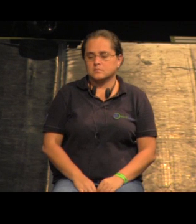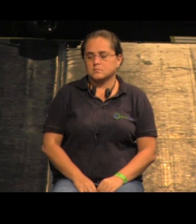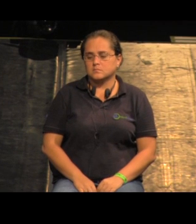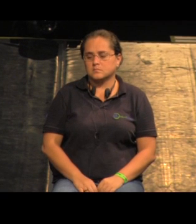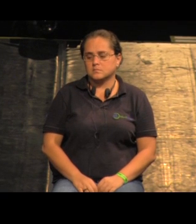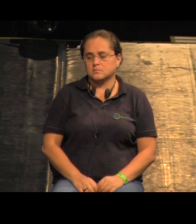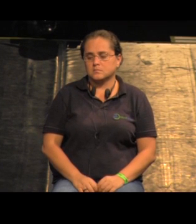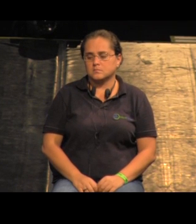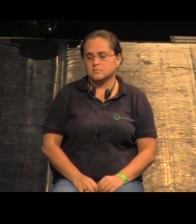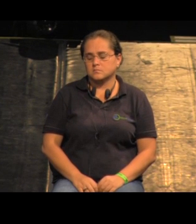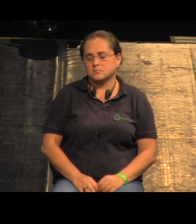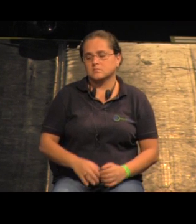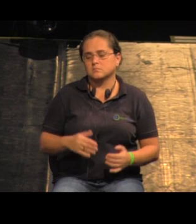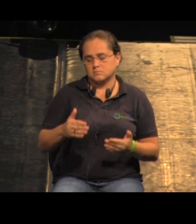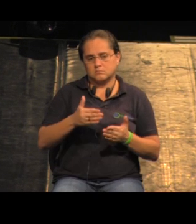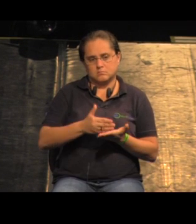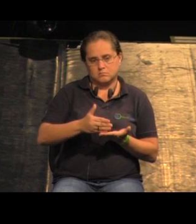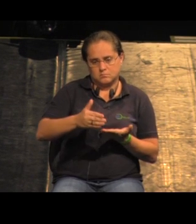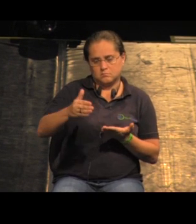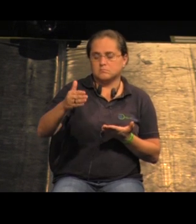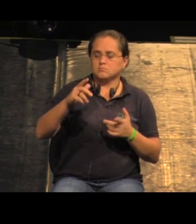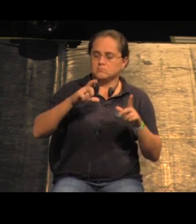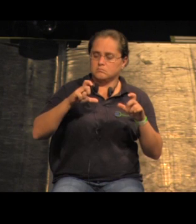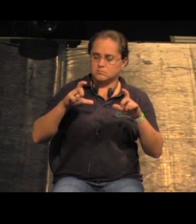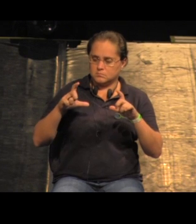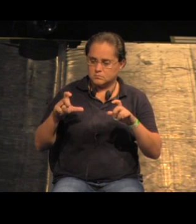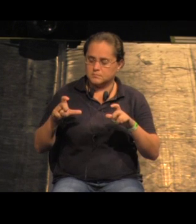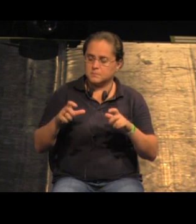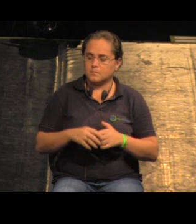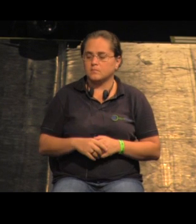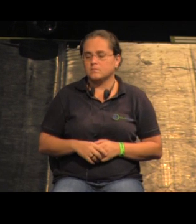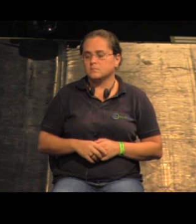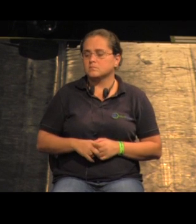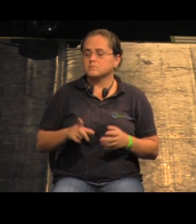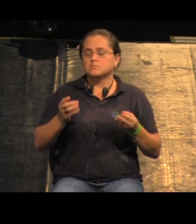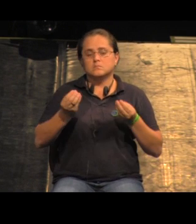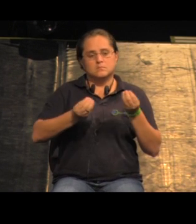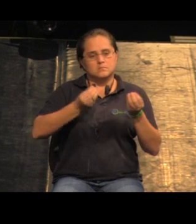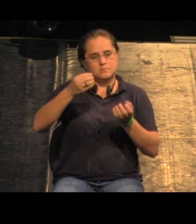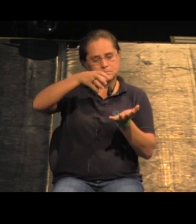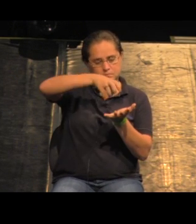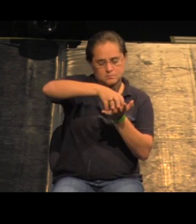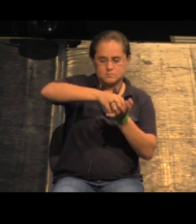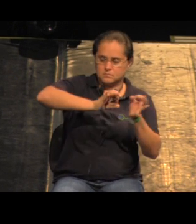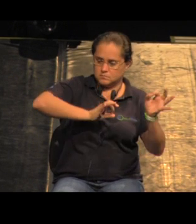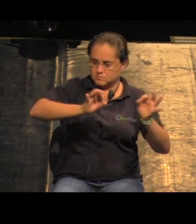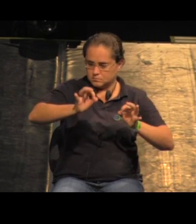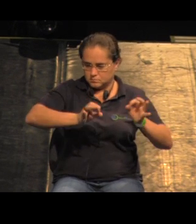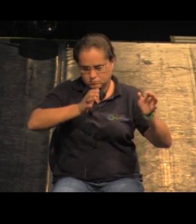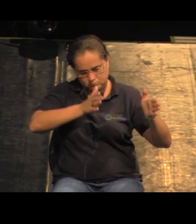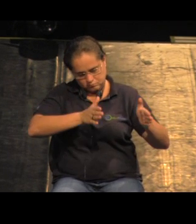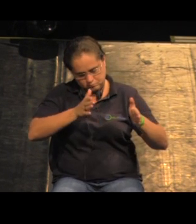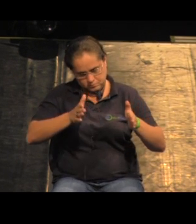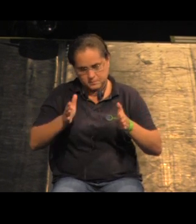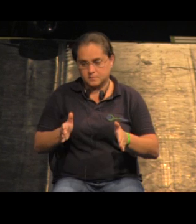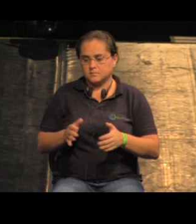travou aqui é a sequência de execução isso aqui é como essas centralidades vão se organizando no território como a gente